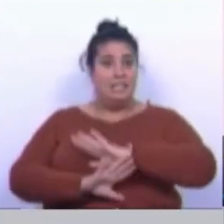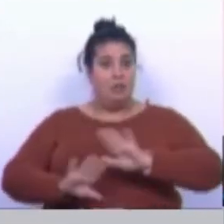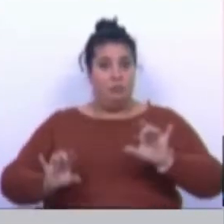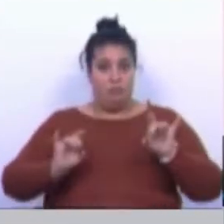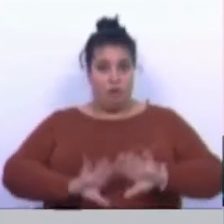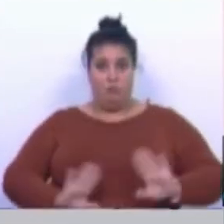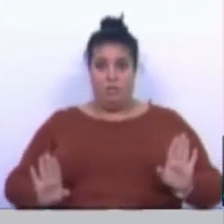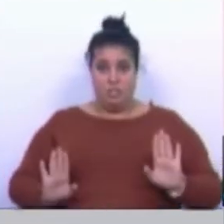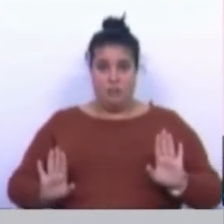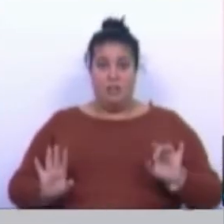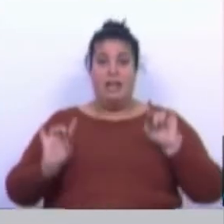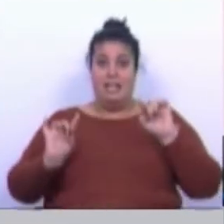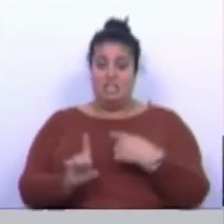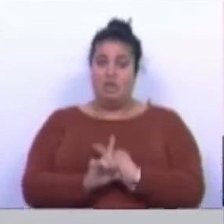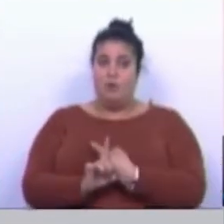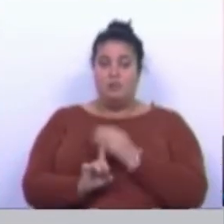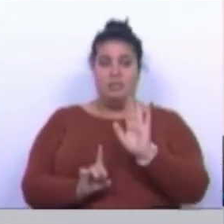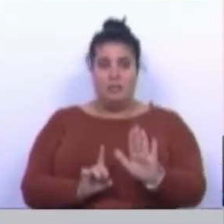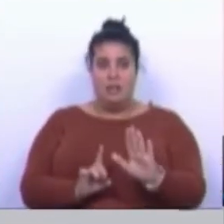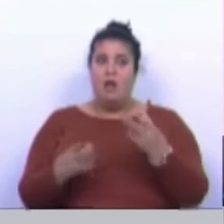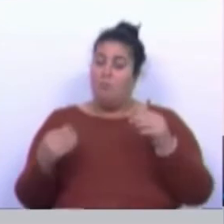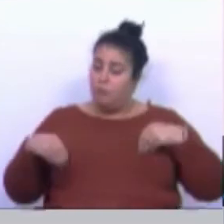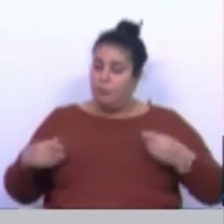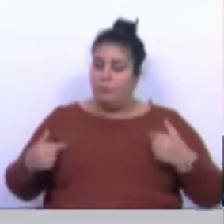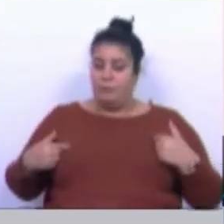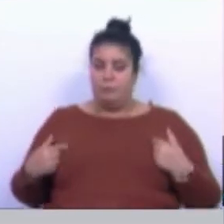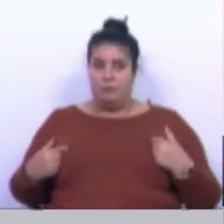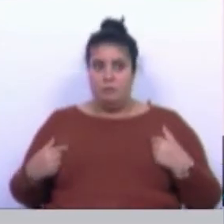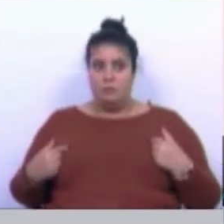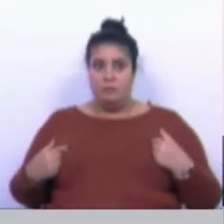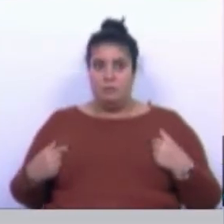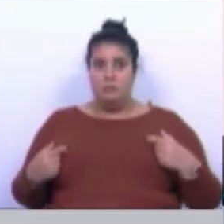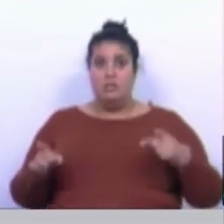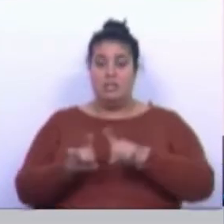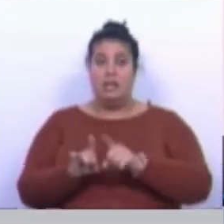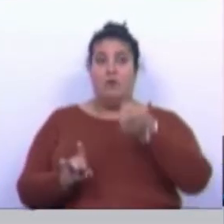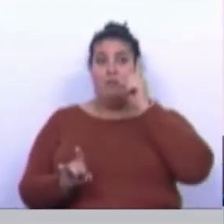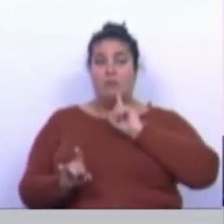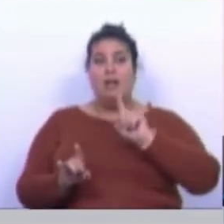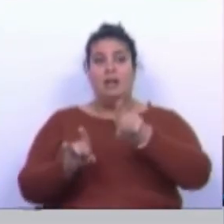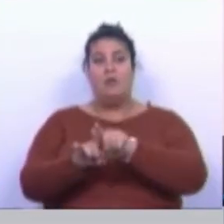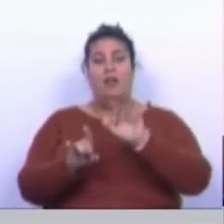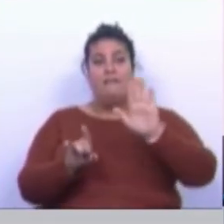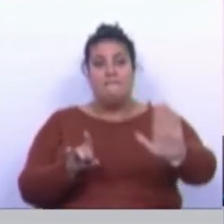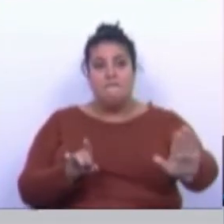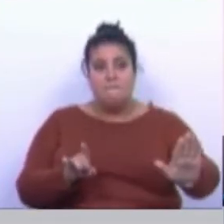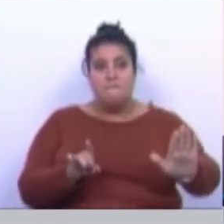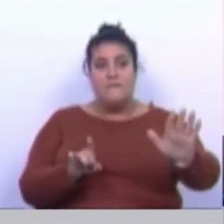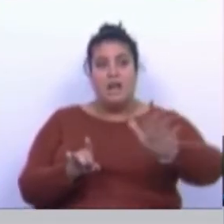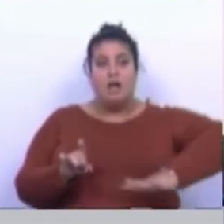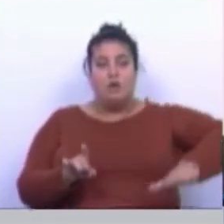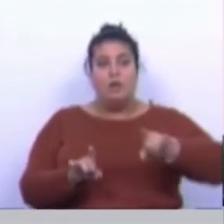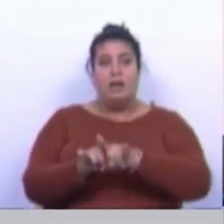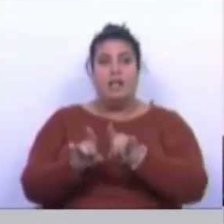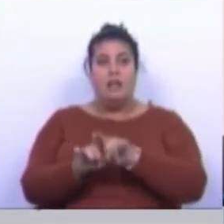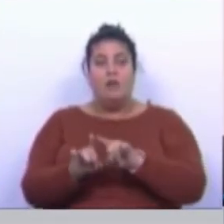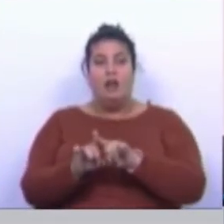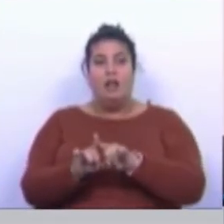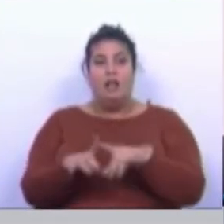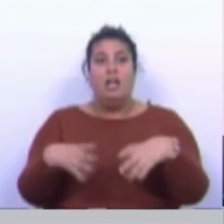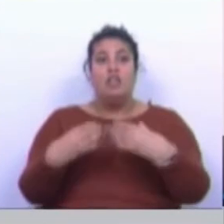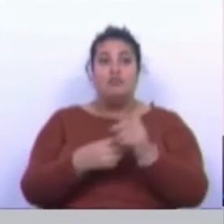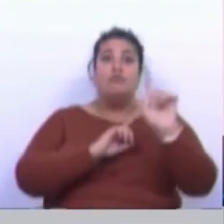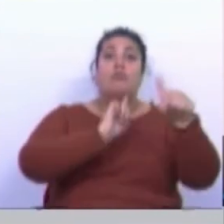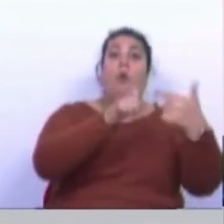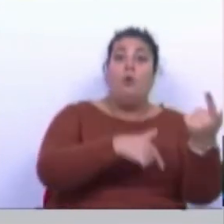e, inclusive, isto é uma questão para nós bastante preocupante, a mulher é colocada num local onde vai convelhecer, juntamente